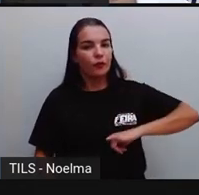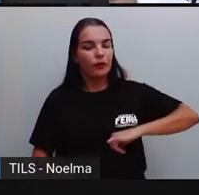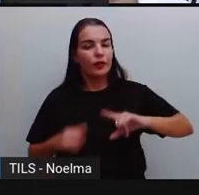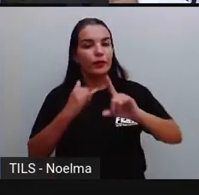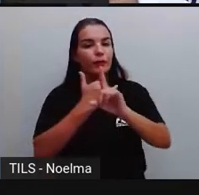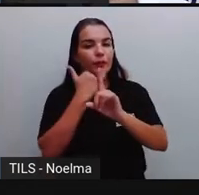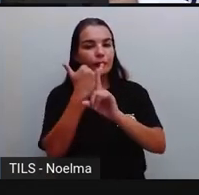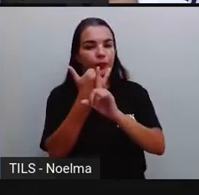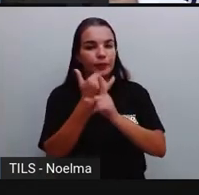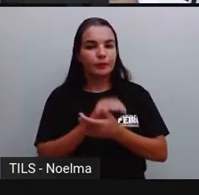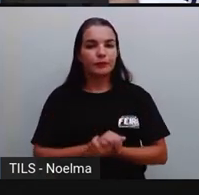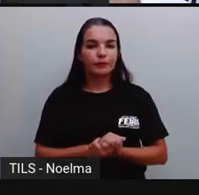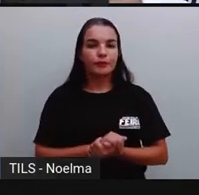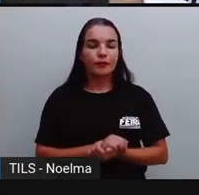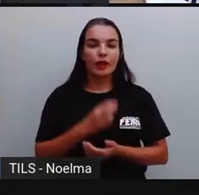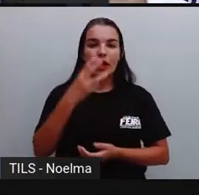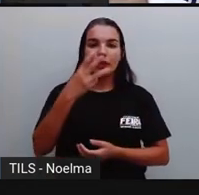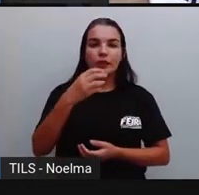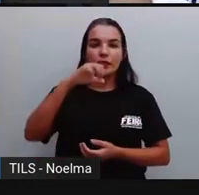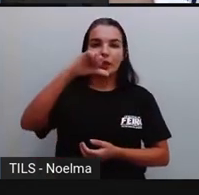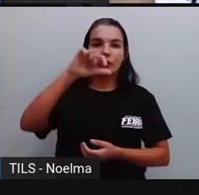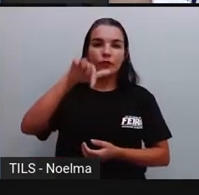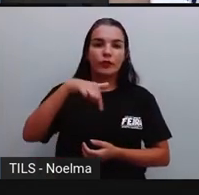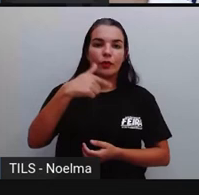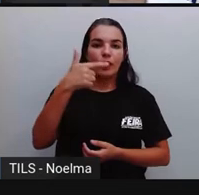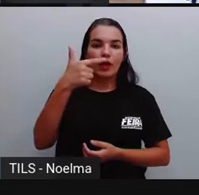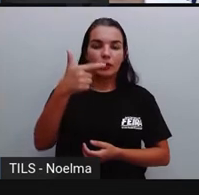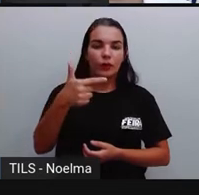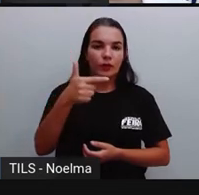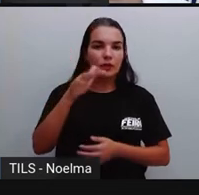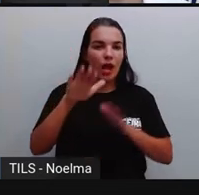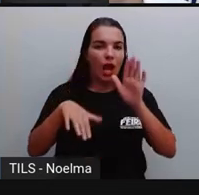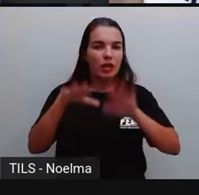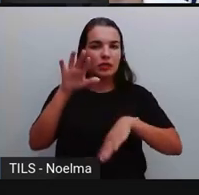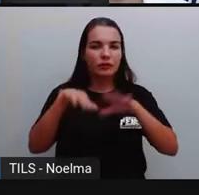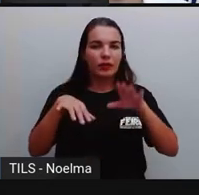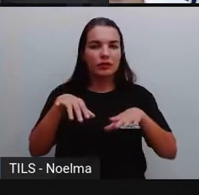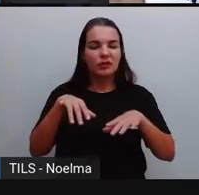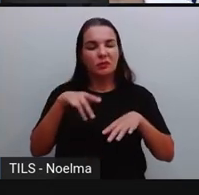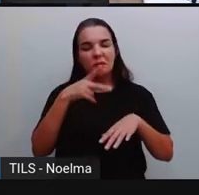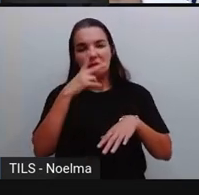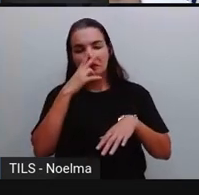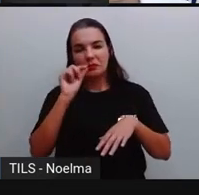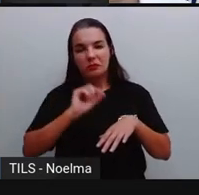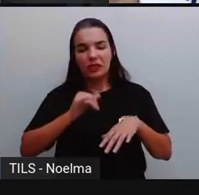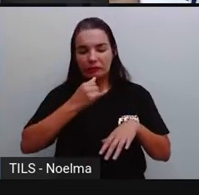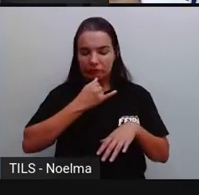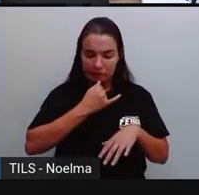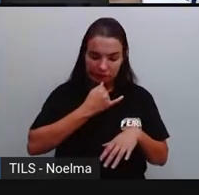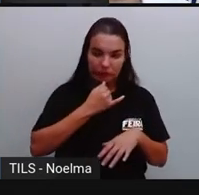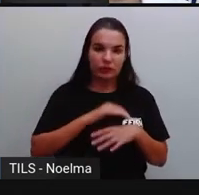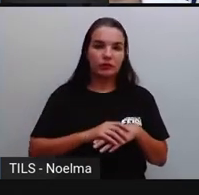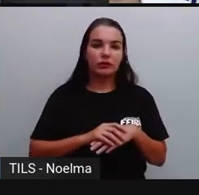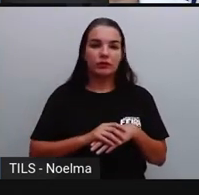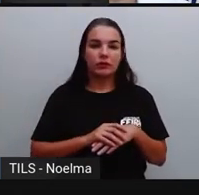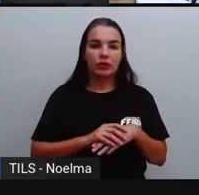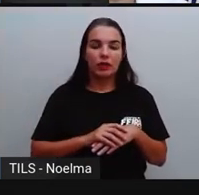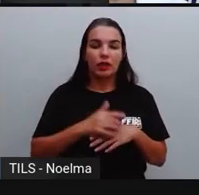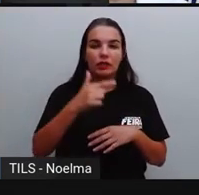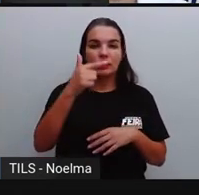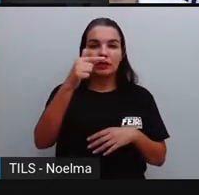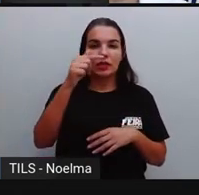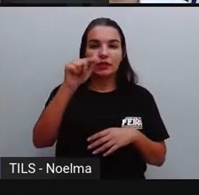39% falaram que se sentiram, né, às vezes se sentiram humilhadas, 7,4%